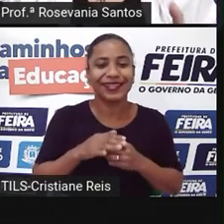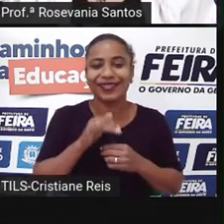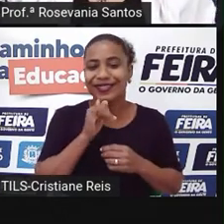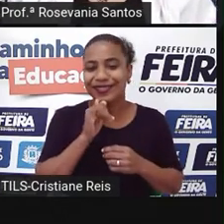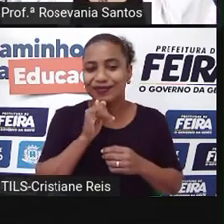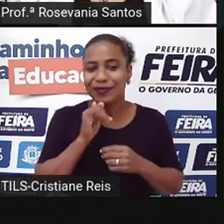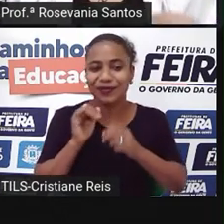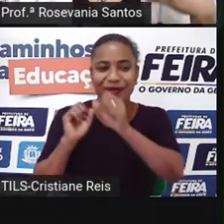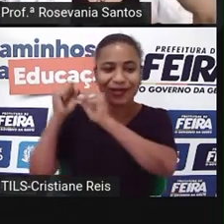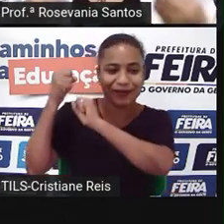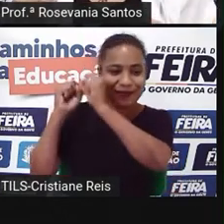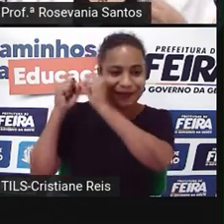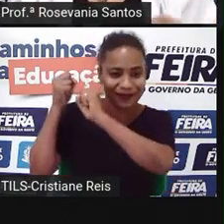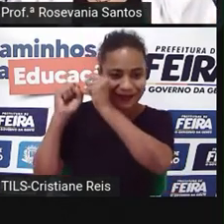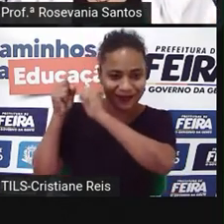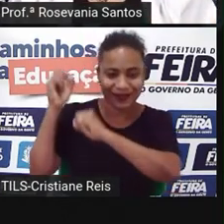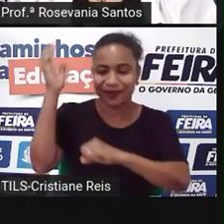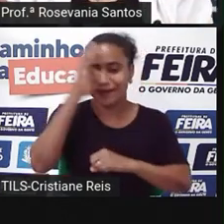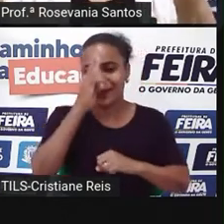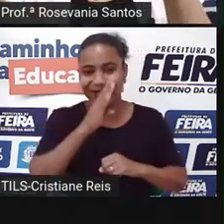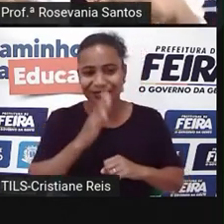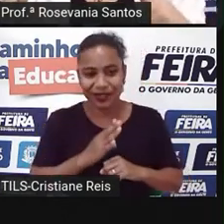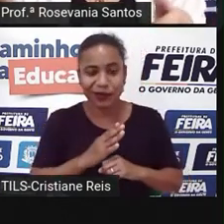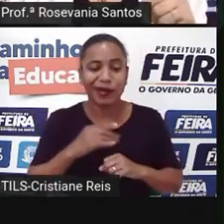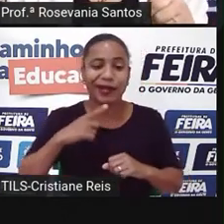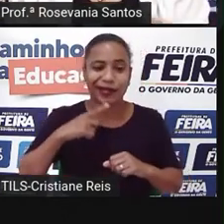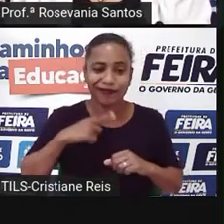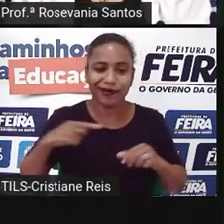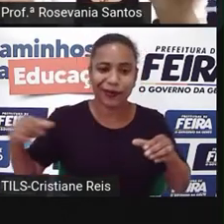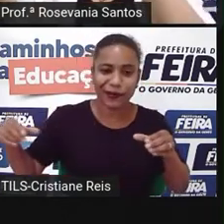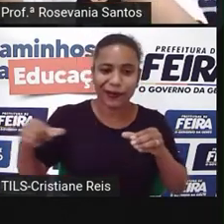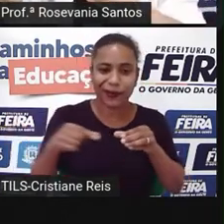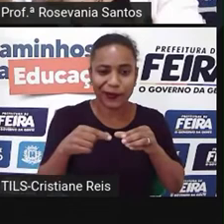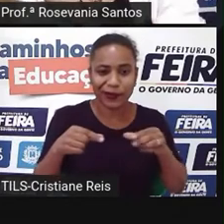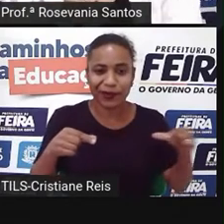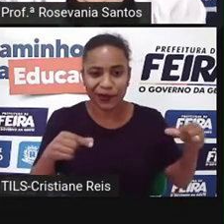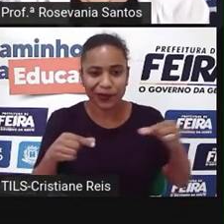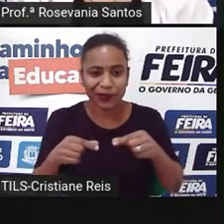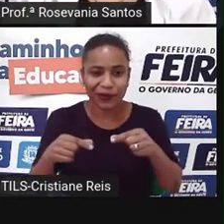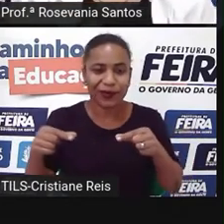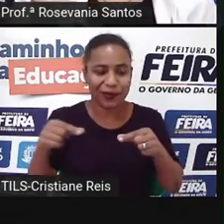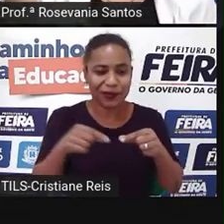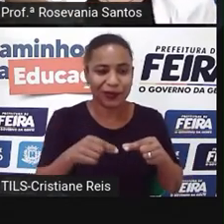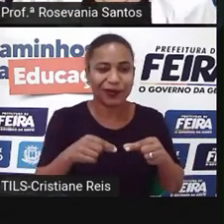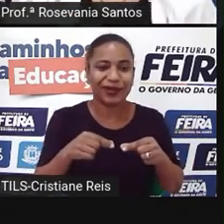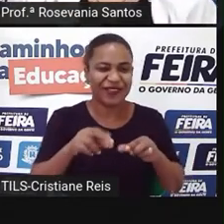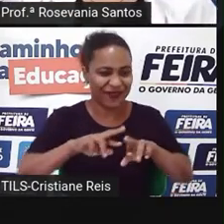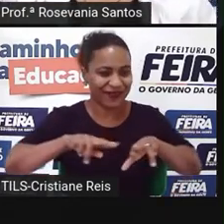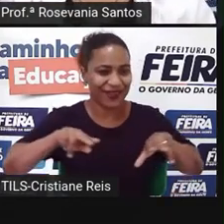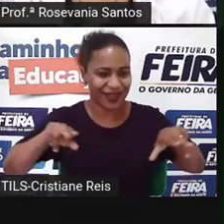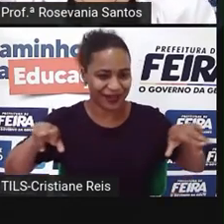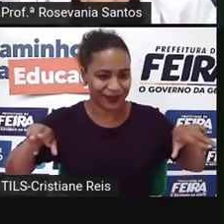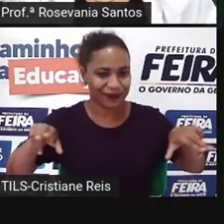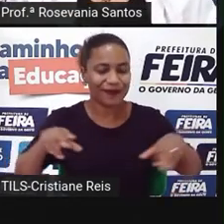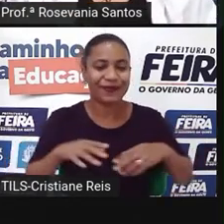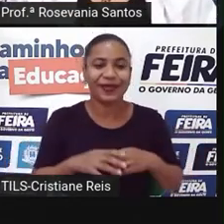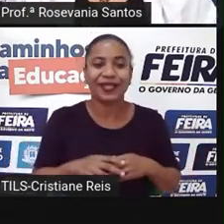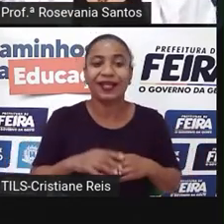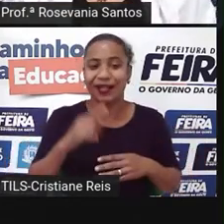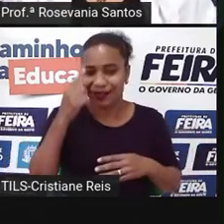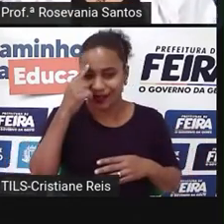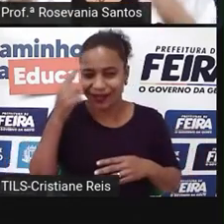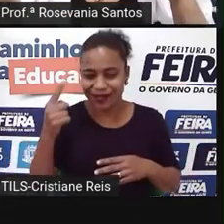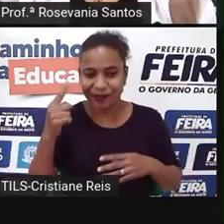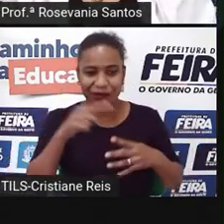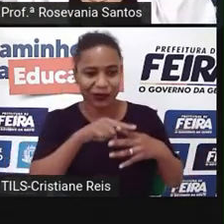exemplo, nas indústrias brasileiras. A gente monta. E é também o que acontece naqueles novos tigres asiáticos que eu falei, né? Naquela